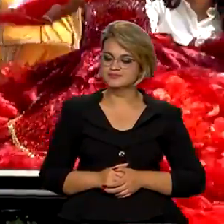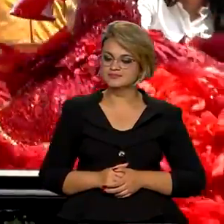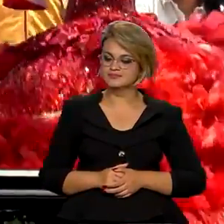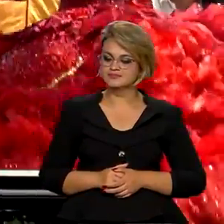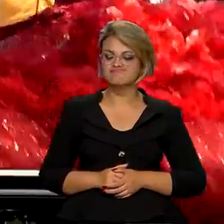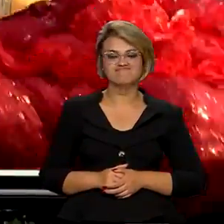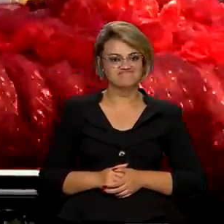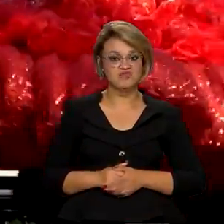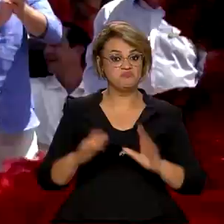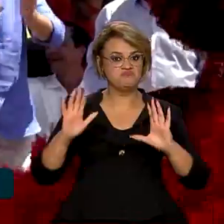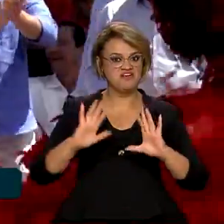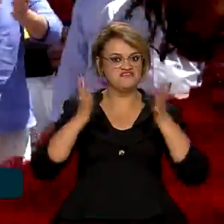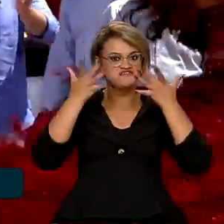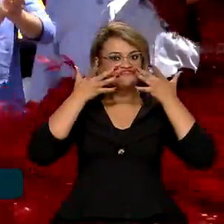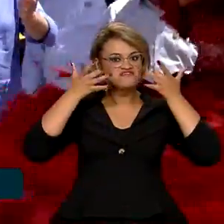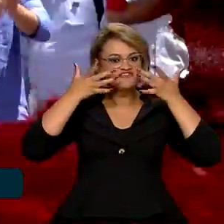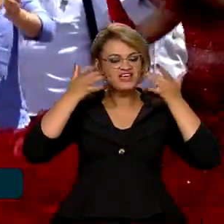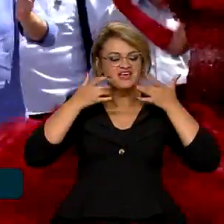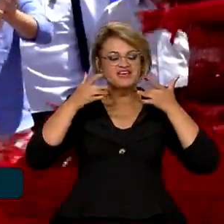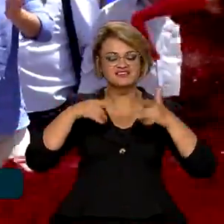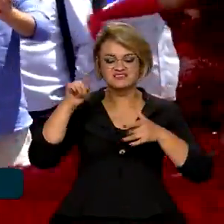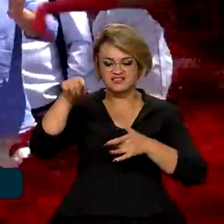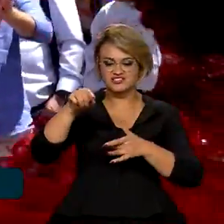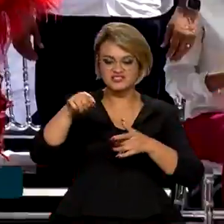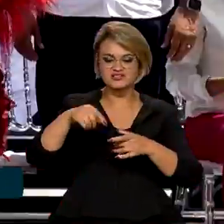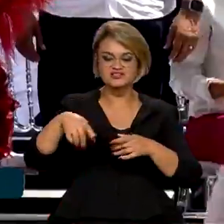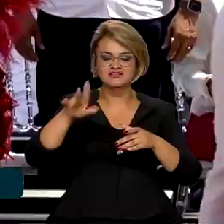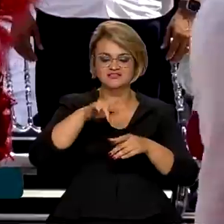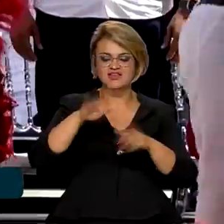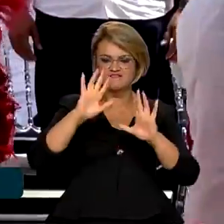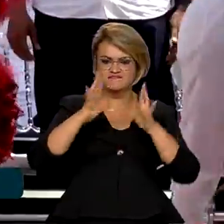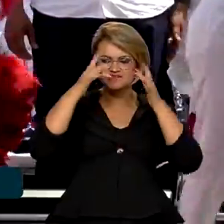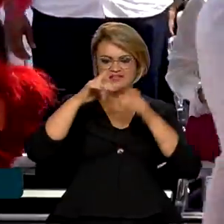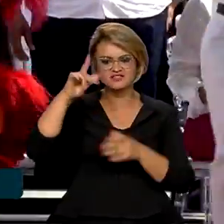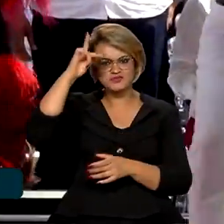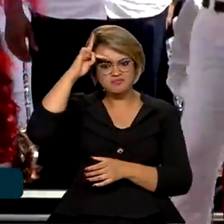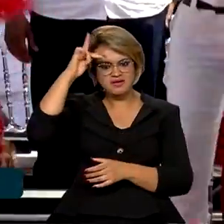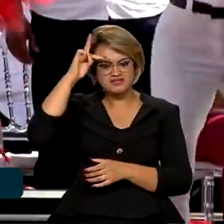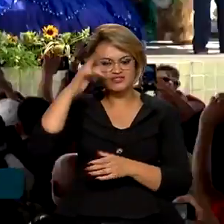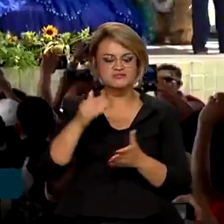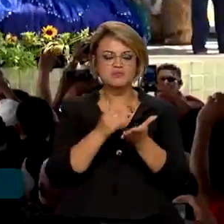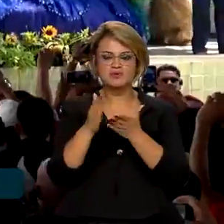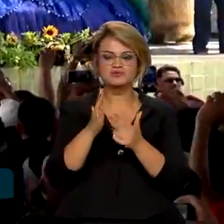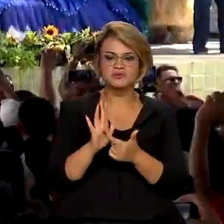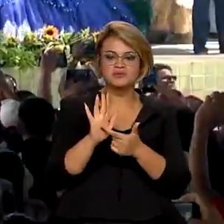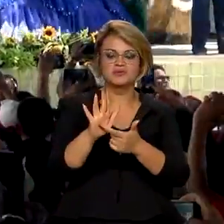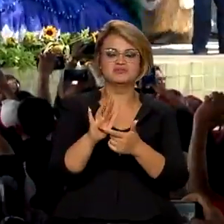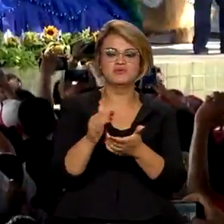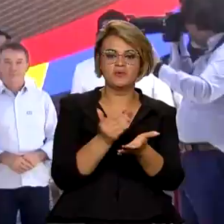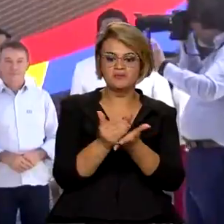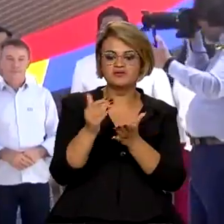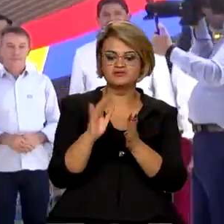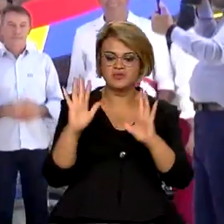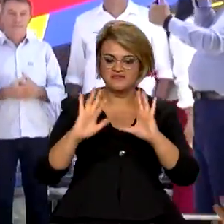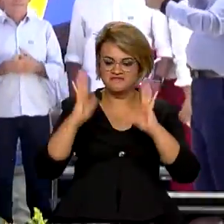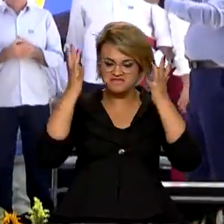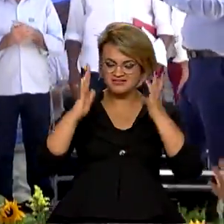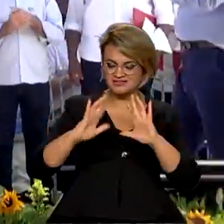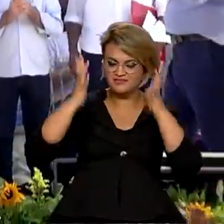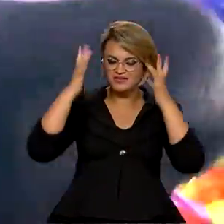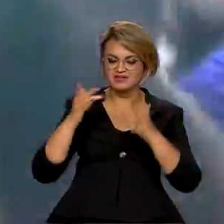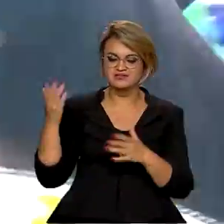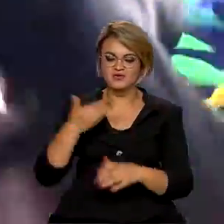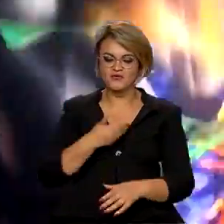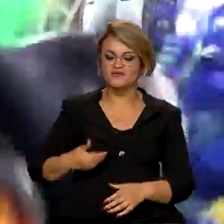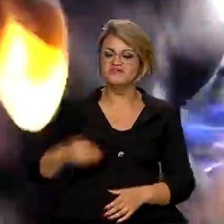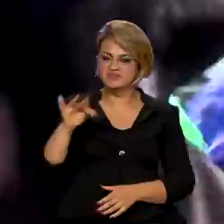Uma apresentação folclórica de Parintins marcou o início da cerimônia, com a participação do governo federal.